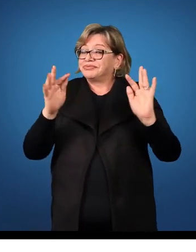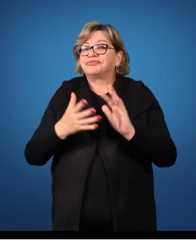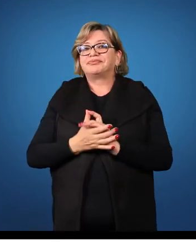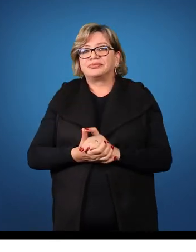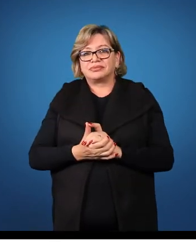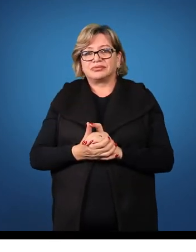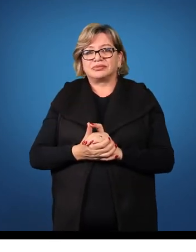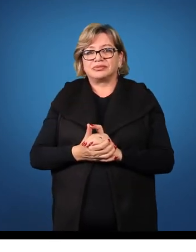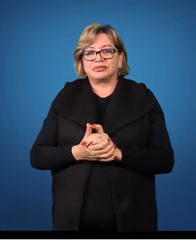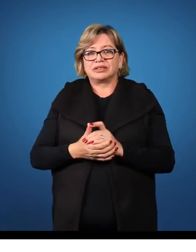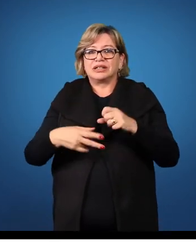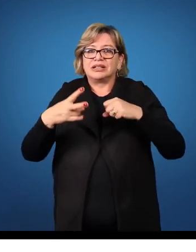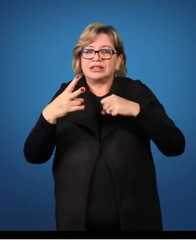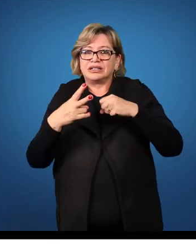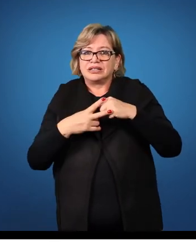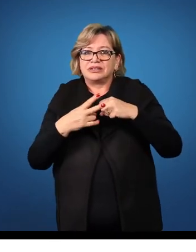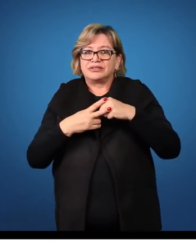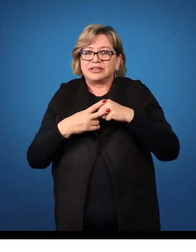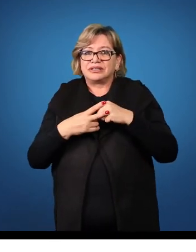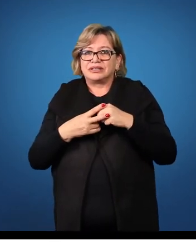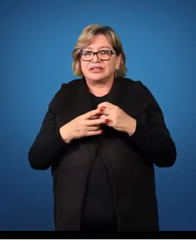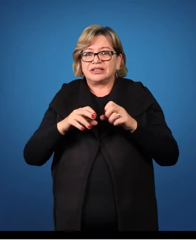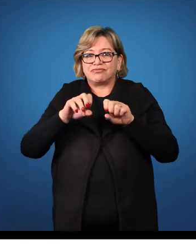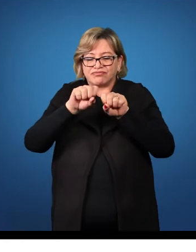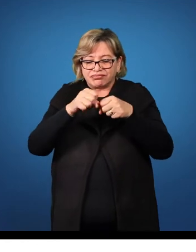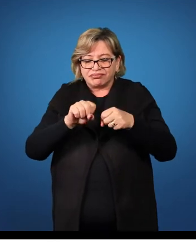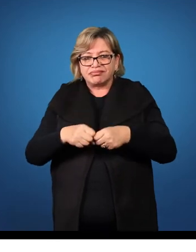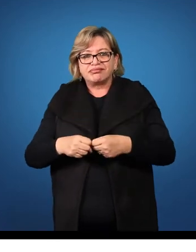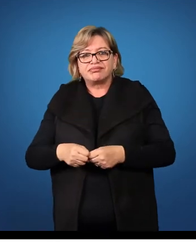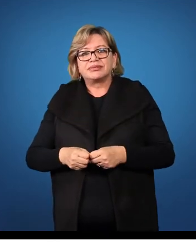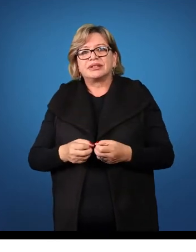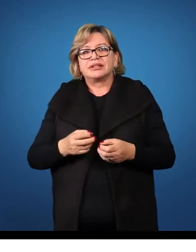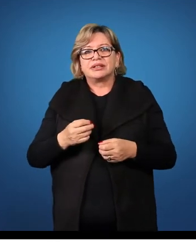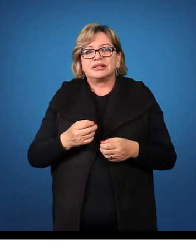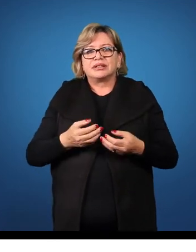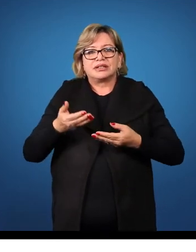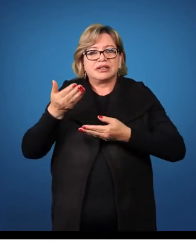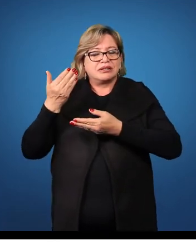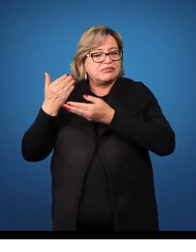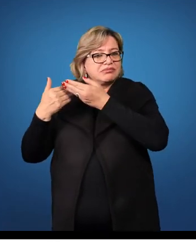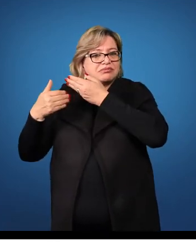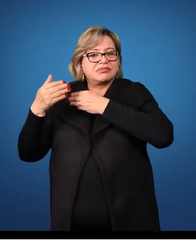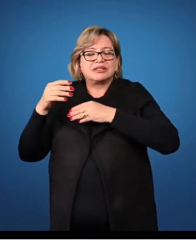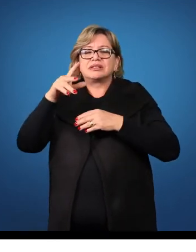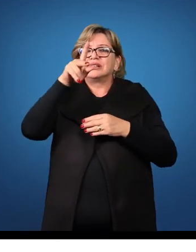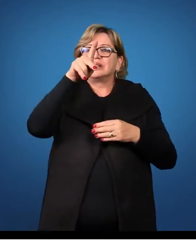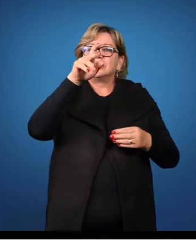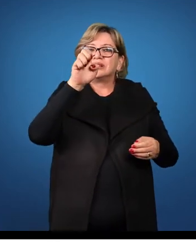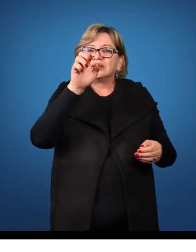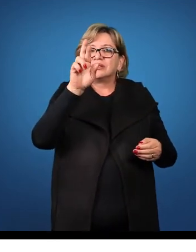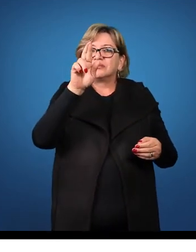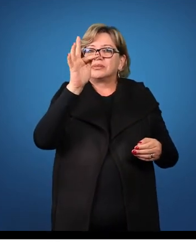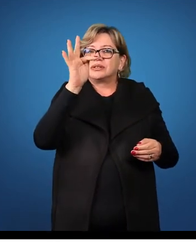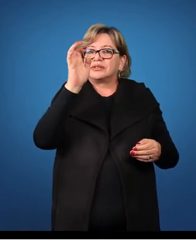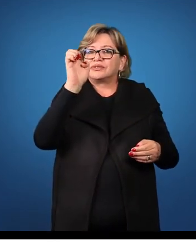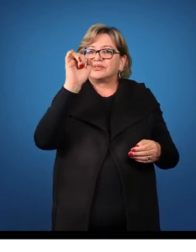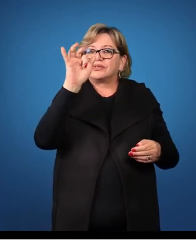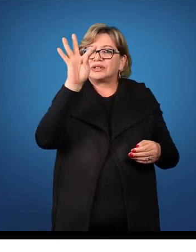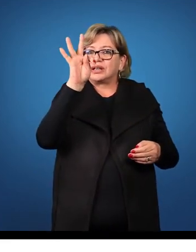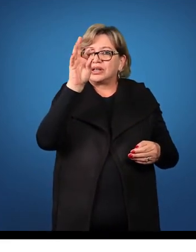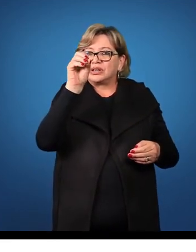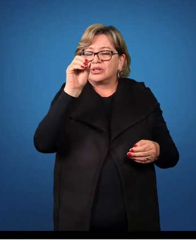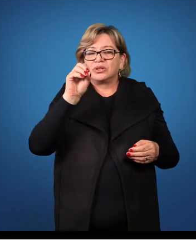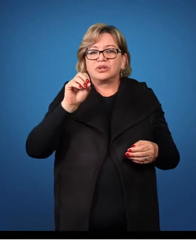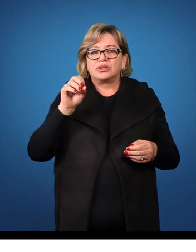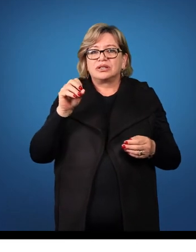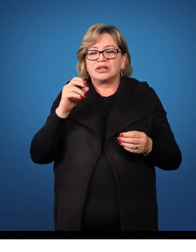verbo, deletar, destruir, no pretérito perfeito, na terceira pessoa.